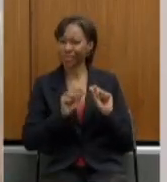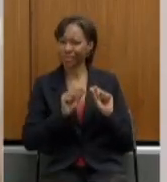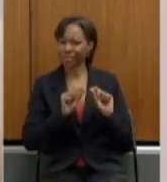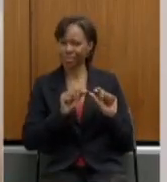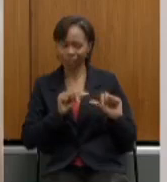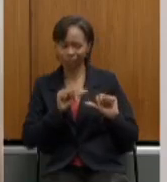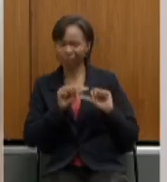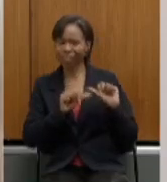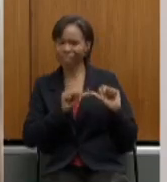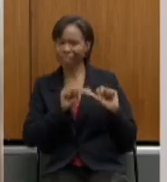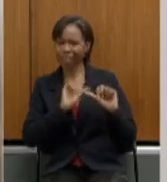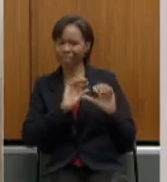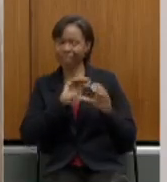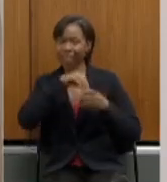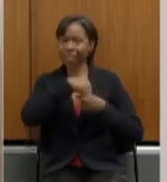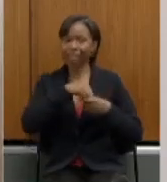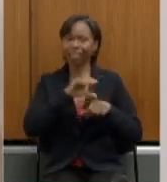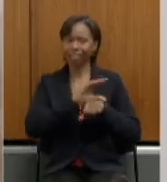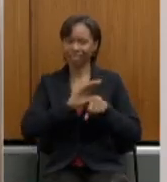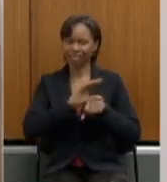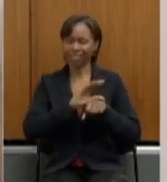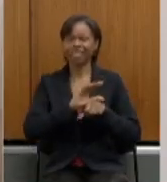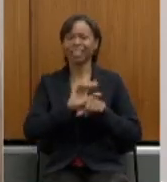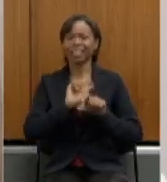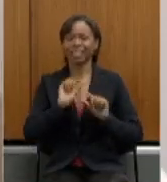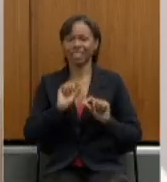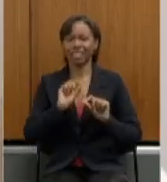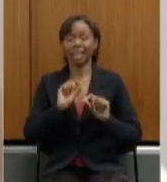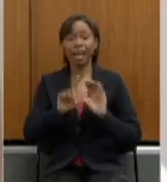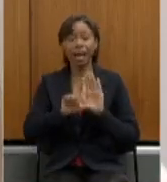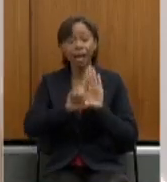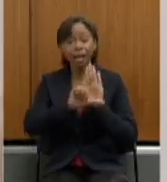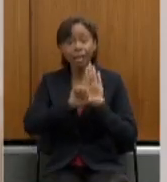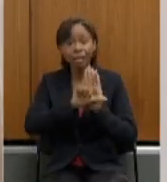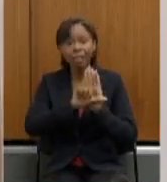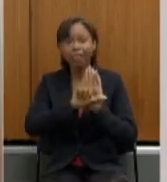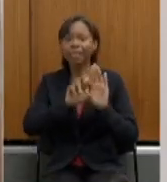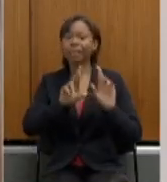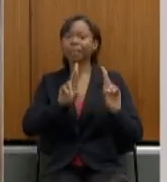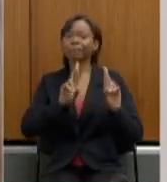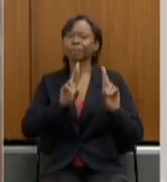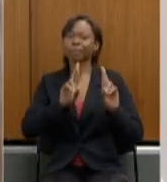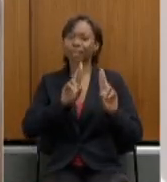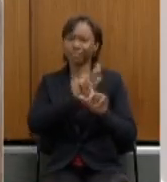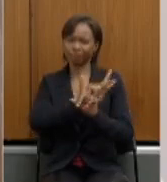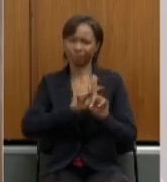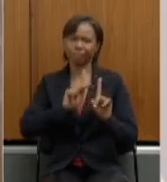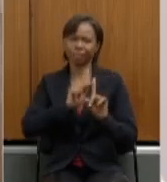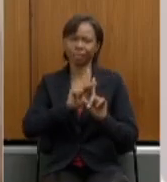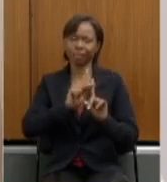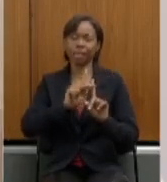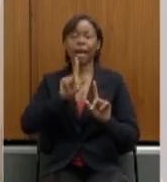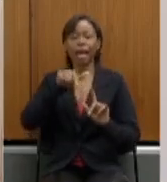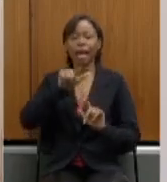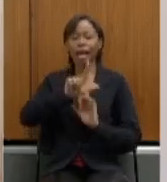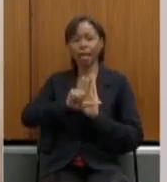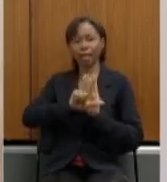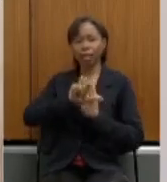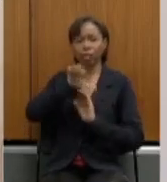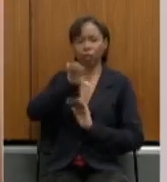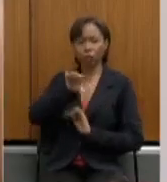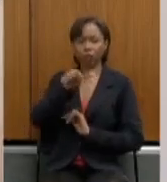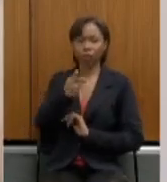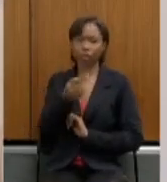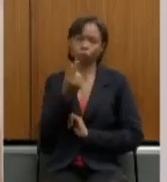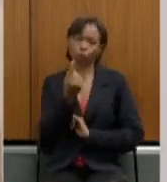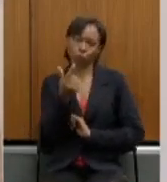lei de responsabilidade previdenciária, né? Que por enquanto é a lei 9717 e isso está